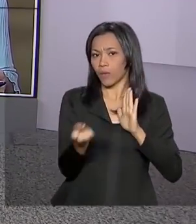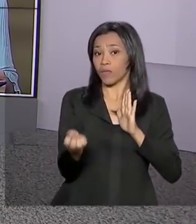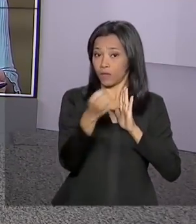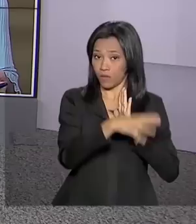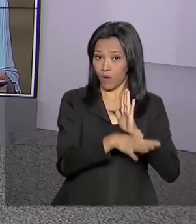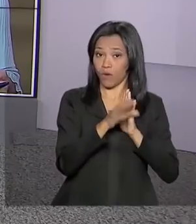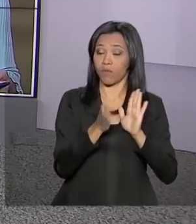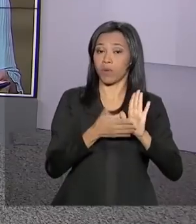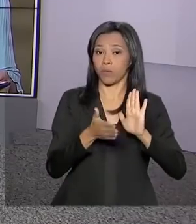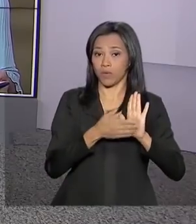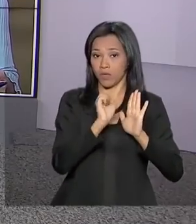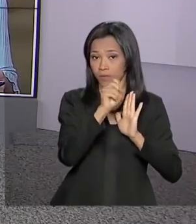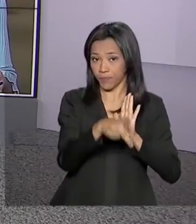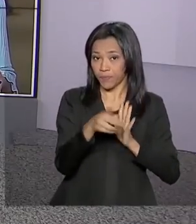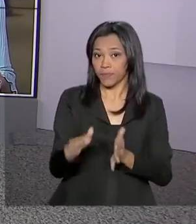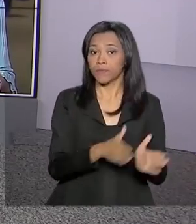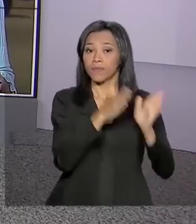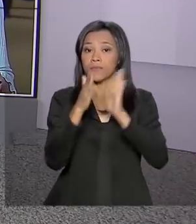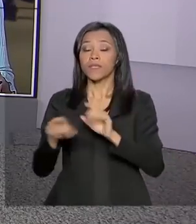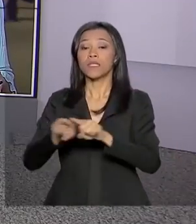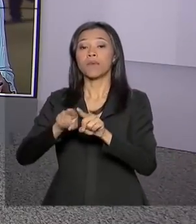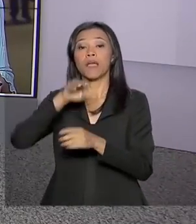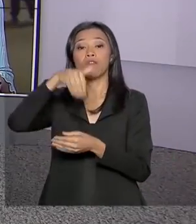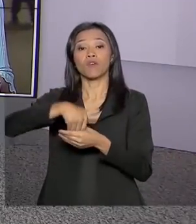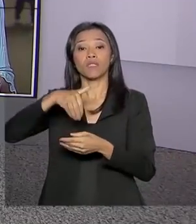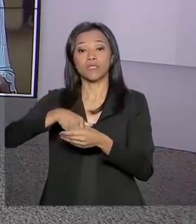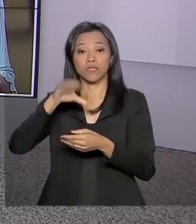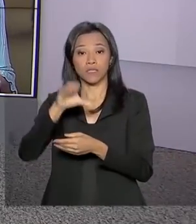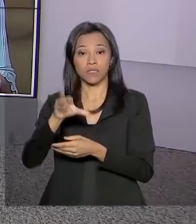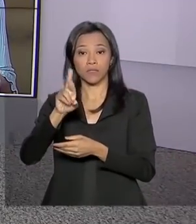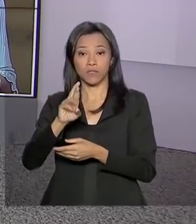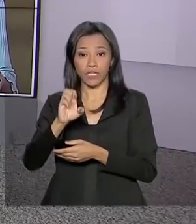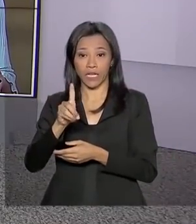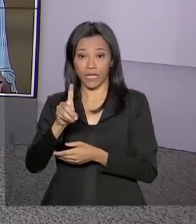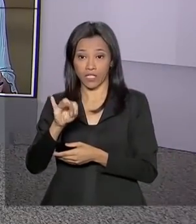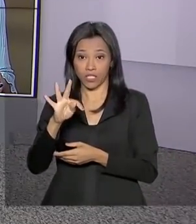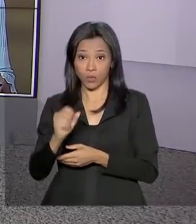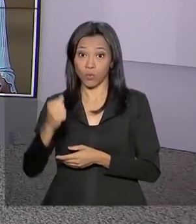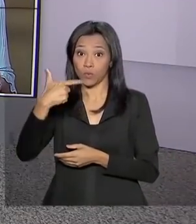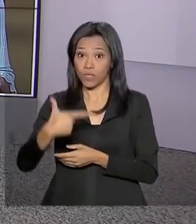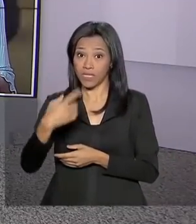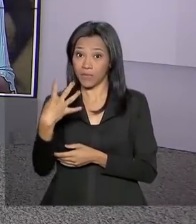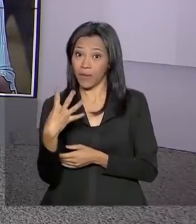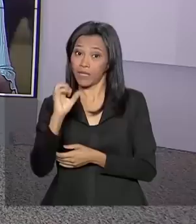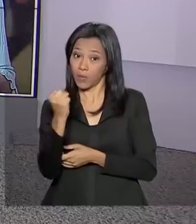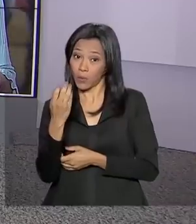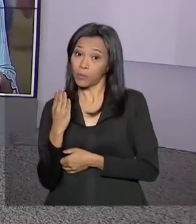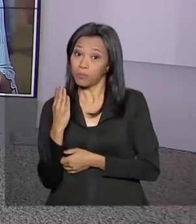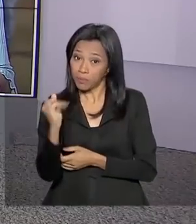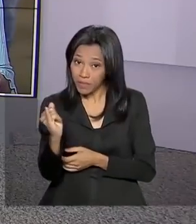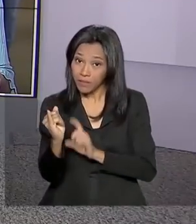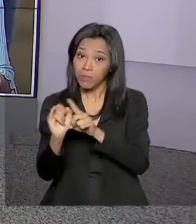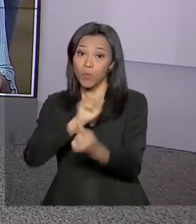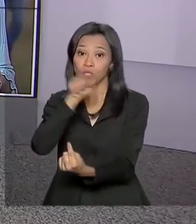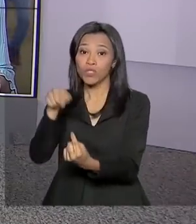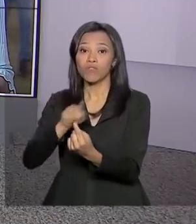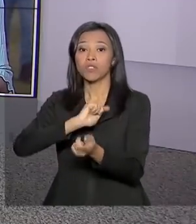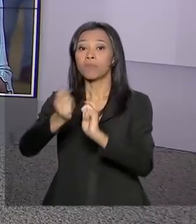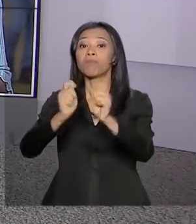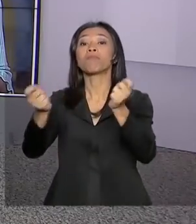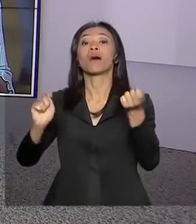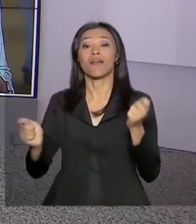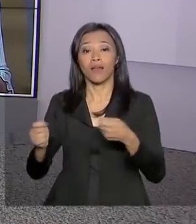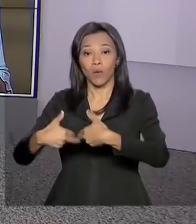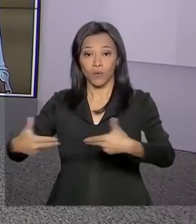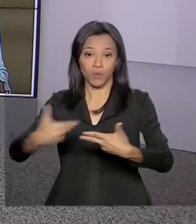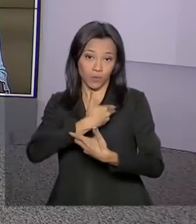Especial e a votação do crédito extra de 248 bilhões de reais para o governo pagar despesas obrigatórias. Assunto para